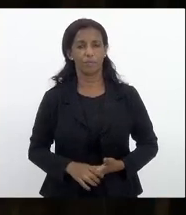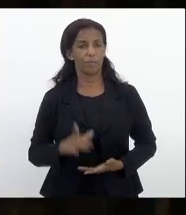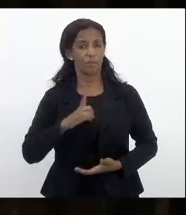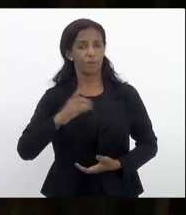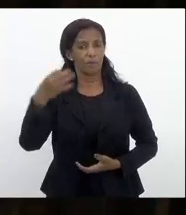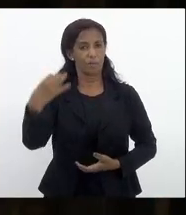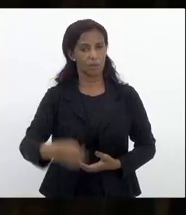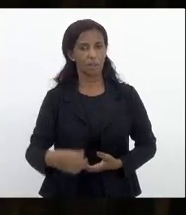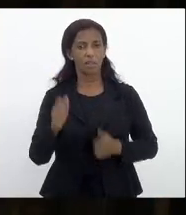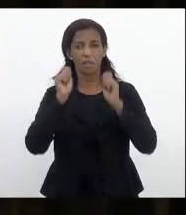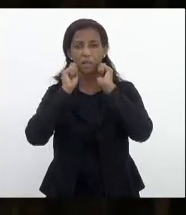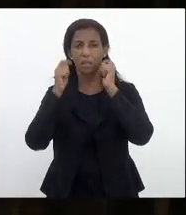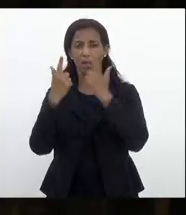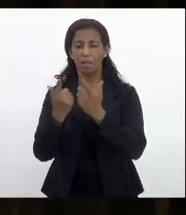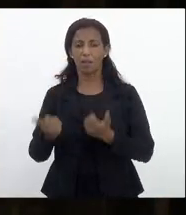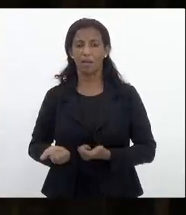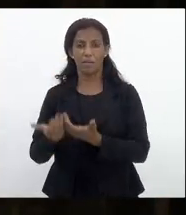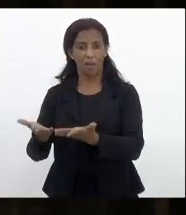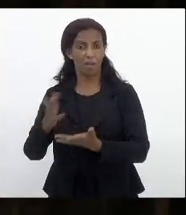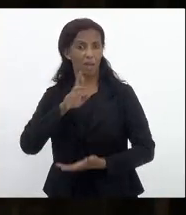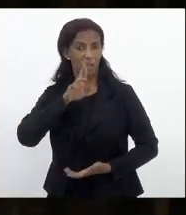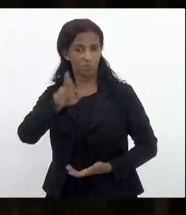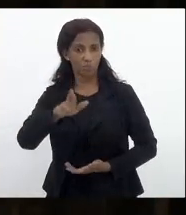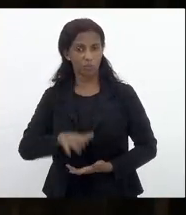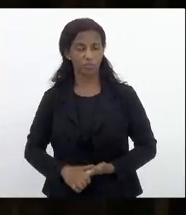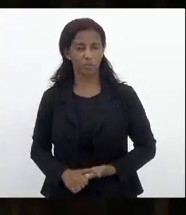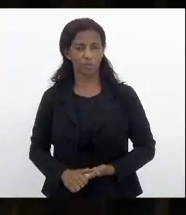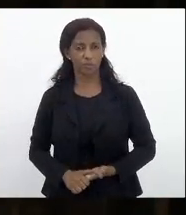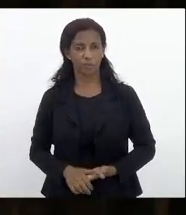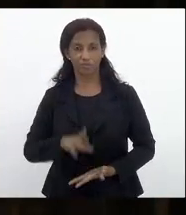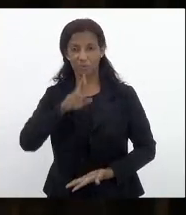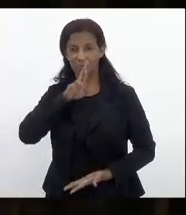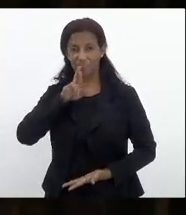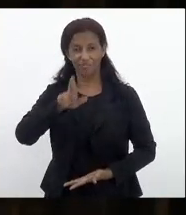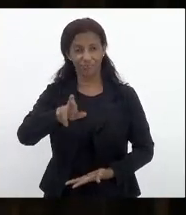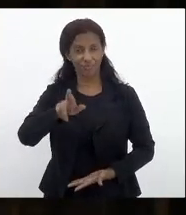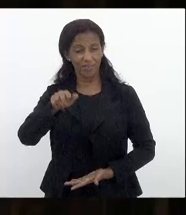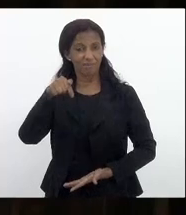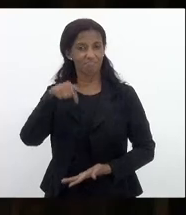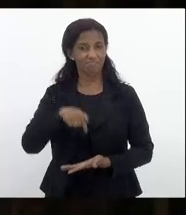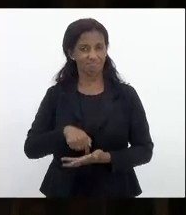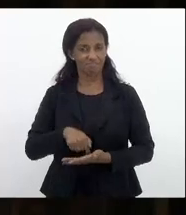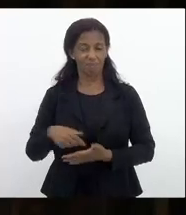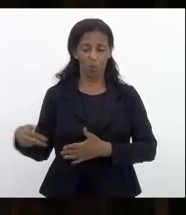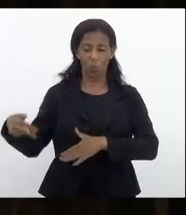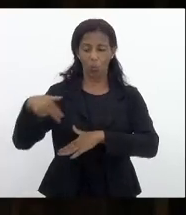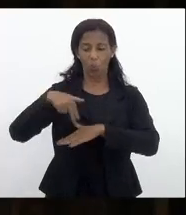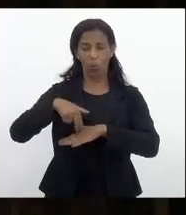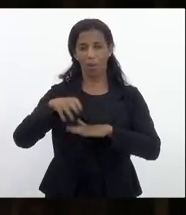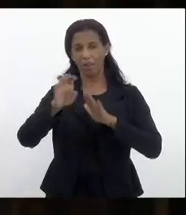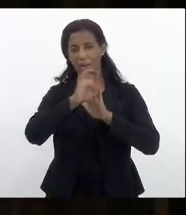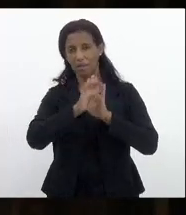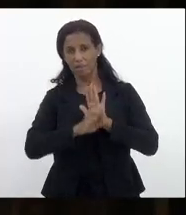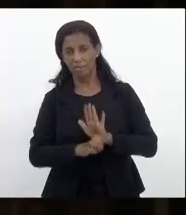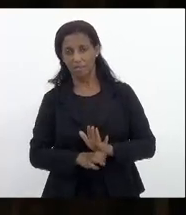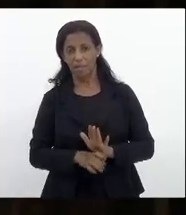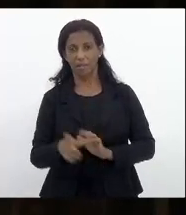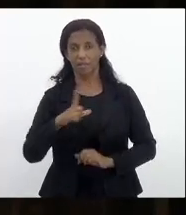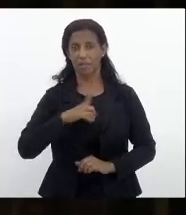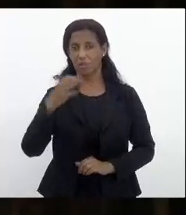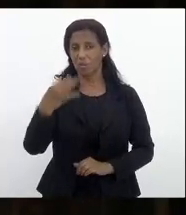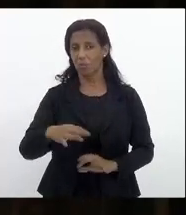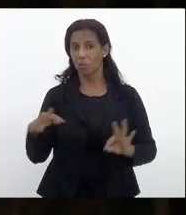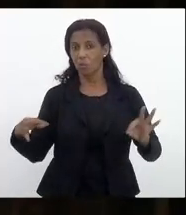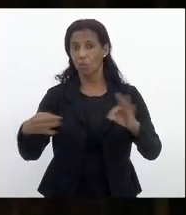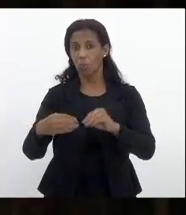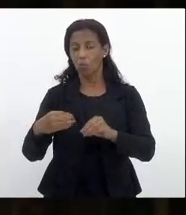certeza que a LERG dará suas respostas as respostas serão dadas aqui no plenário nas emendas e tenho certeza que